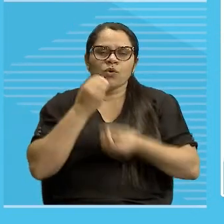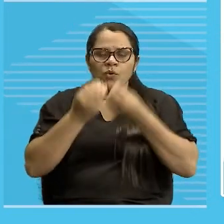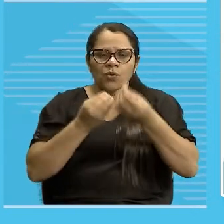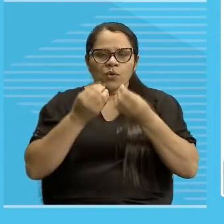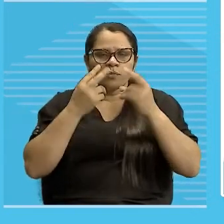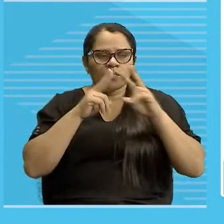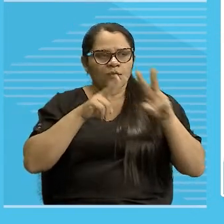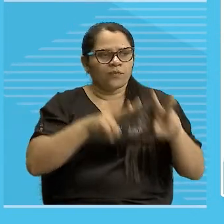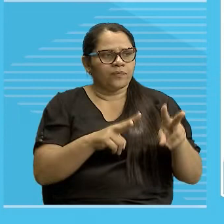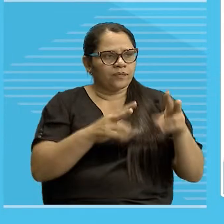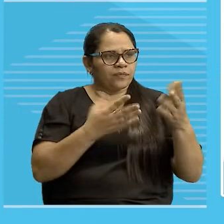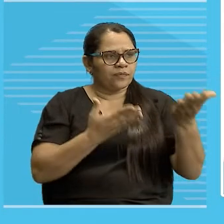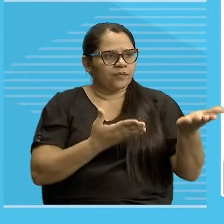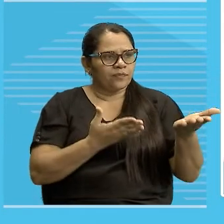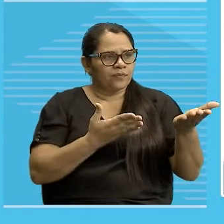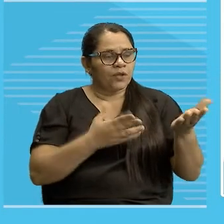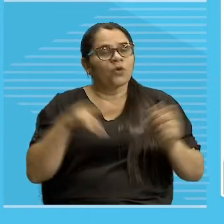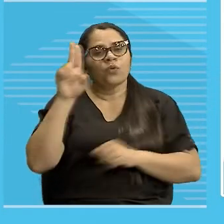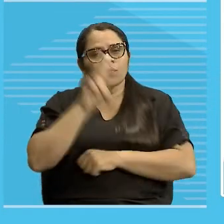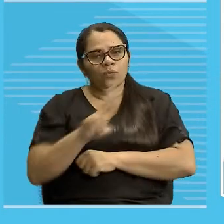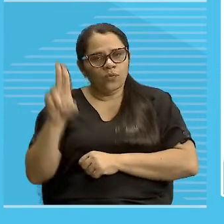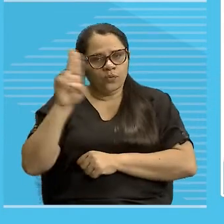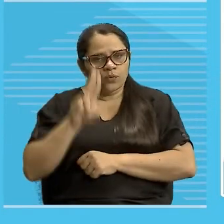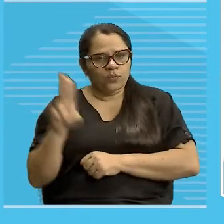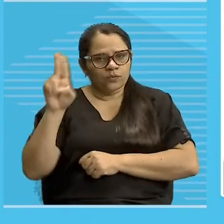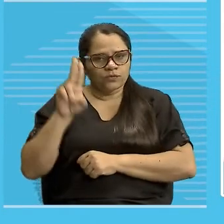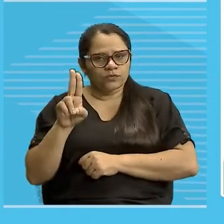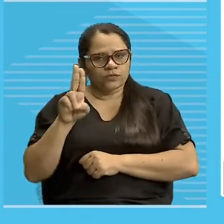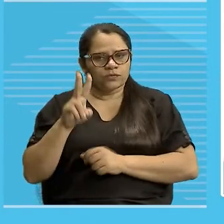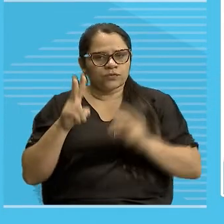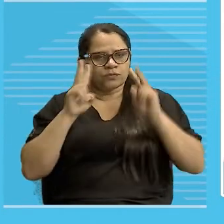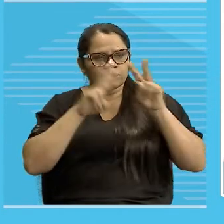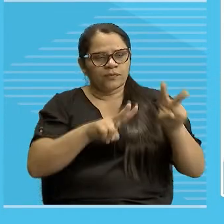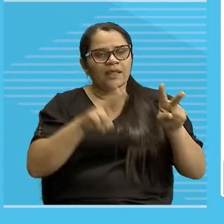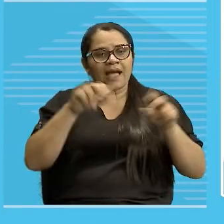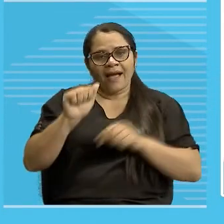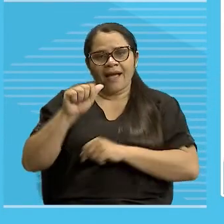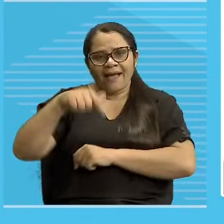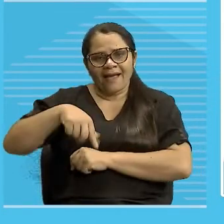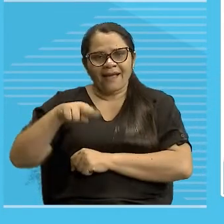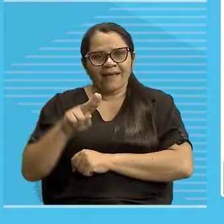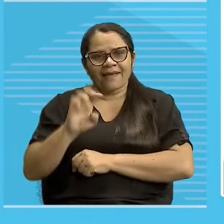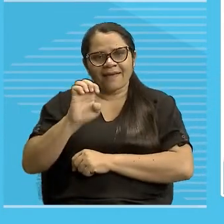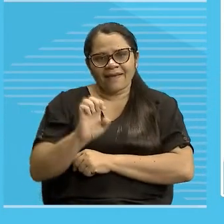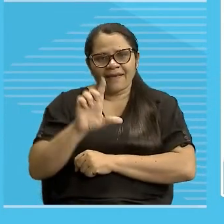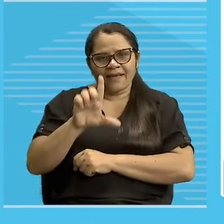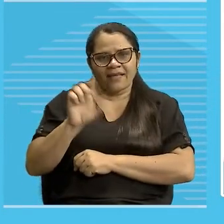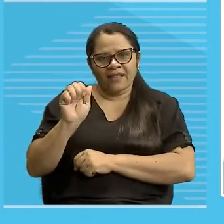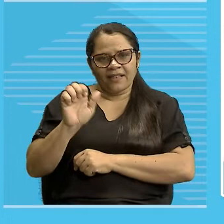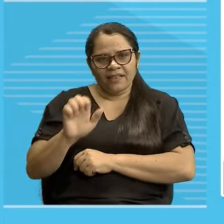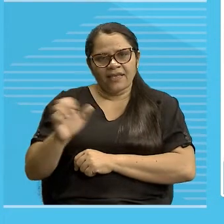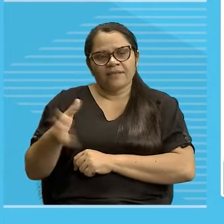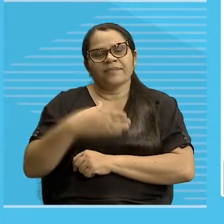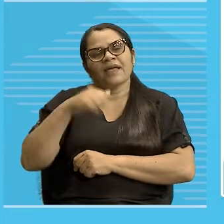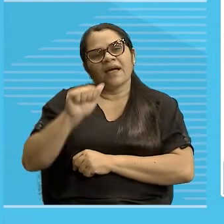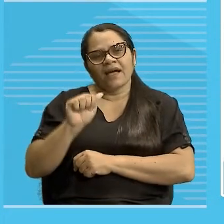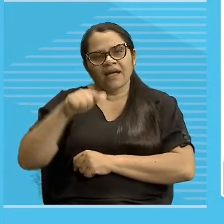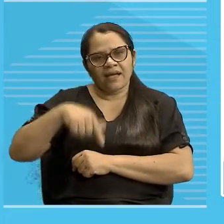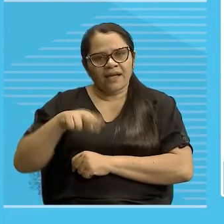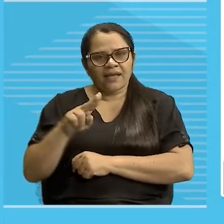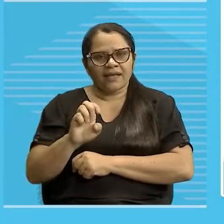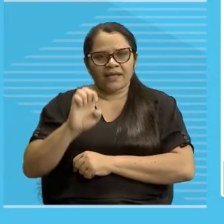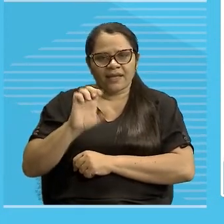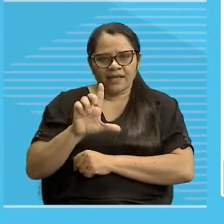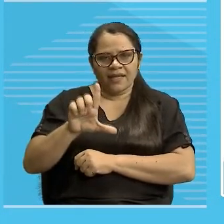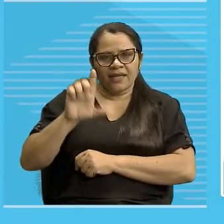Você já está vendo o emprego, né? Aquele, aquela e aquilo refere-se a passado mais distante. São os